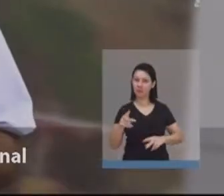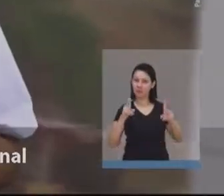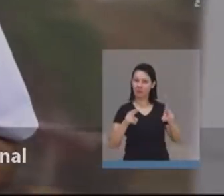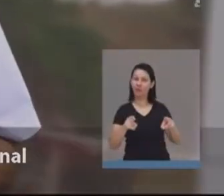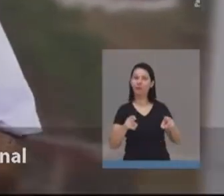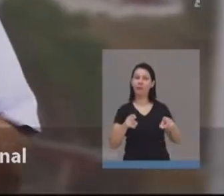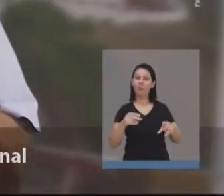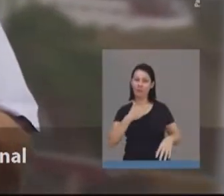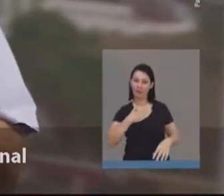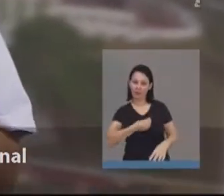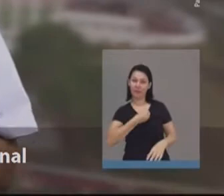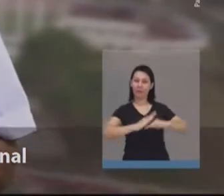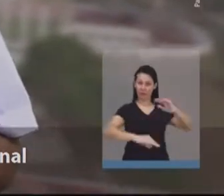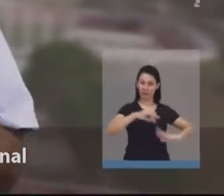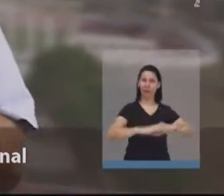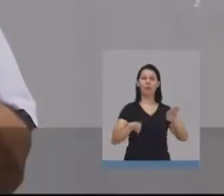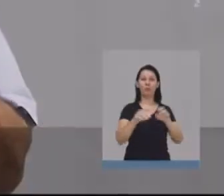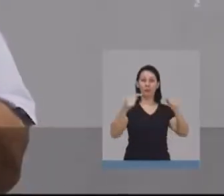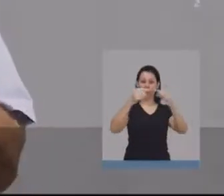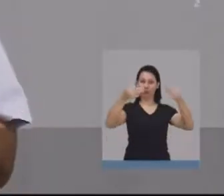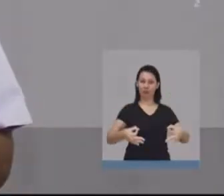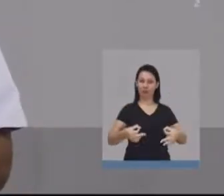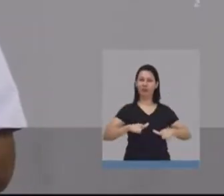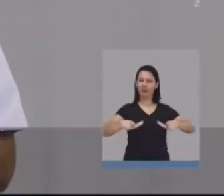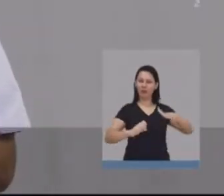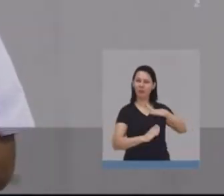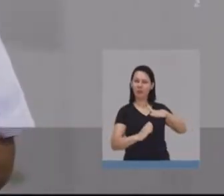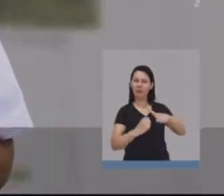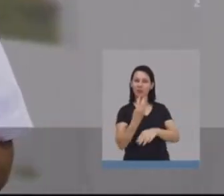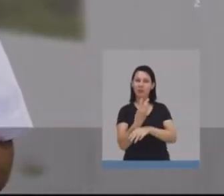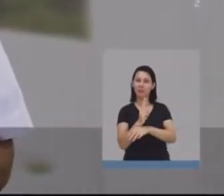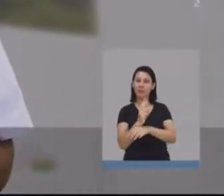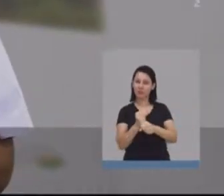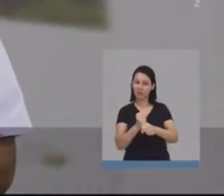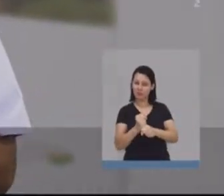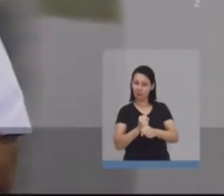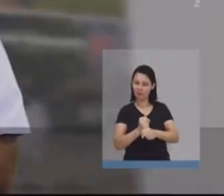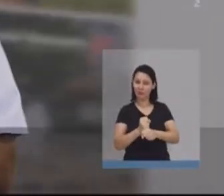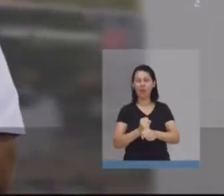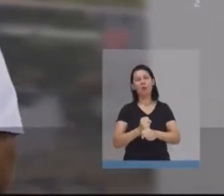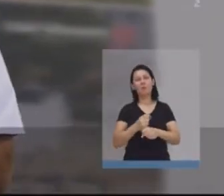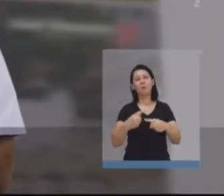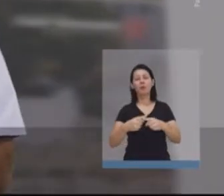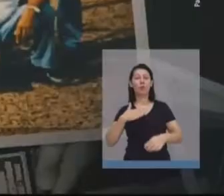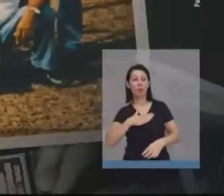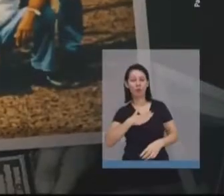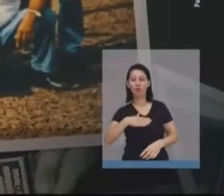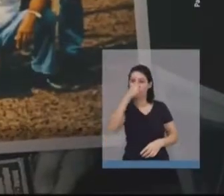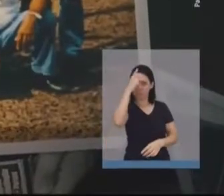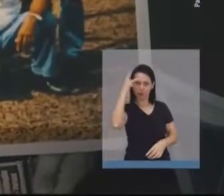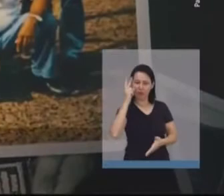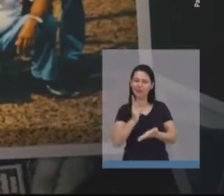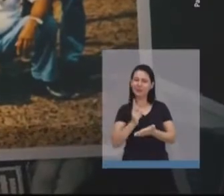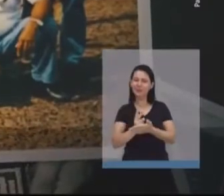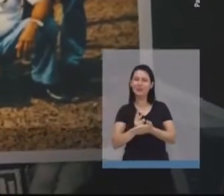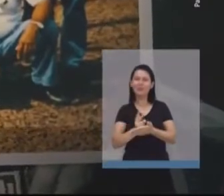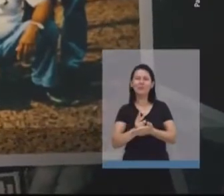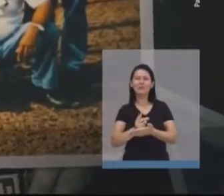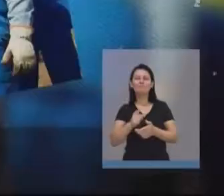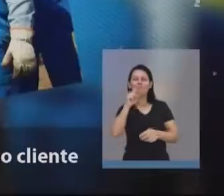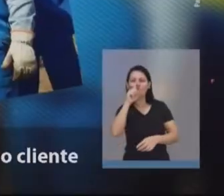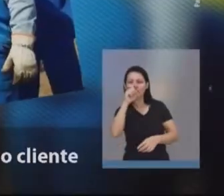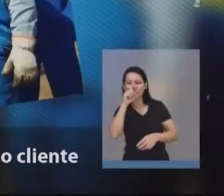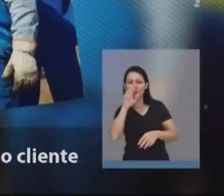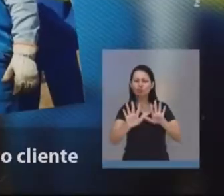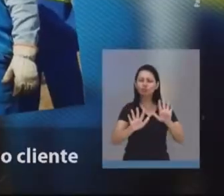Da mesma forma, na minha vida profissional, também sempre mantive a coerência. Trabalho na mesma empresa há 32 anos. E por gostar muito